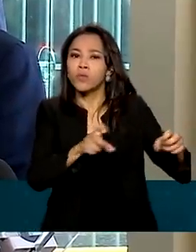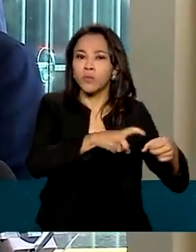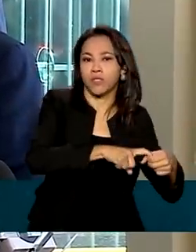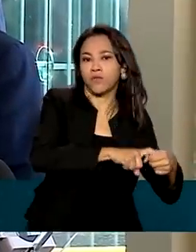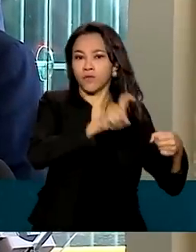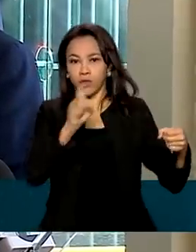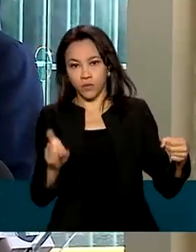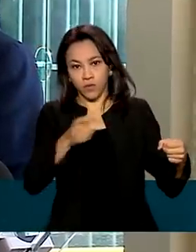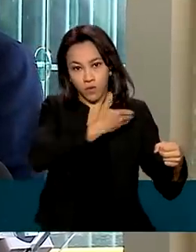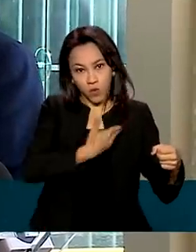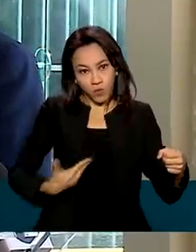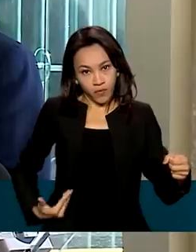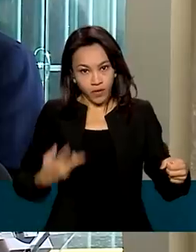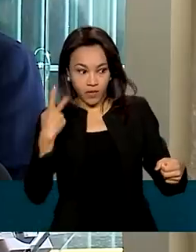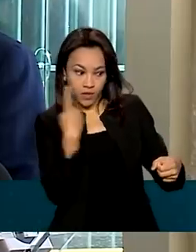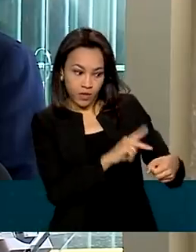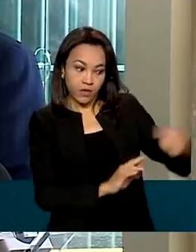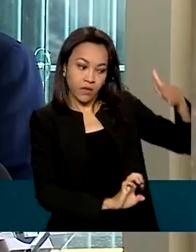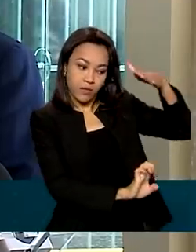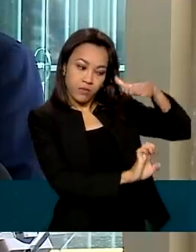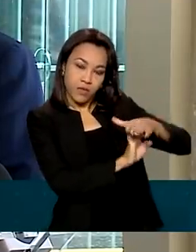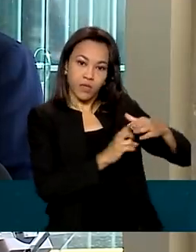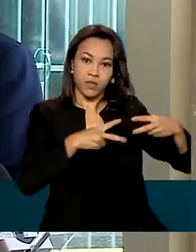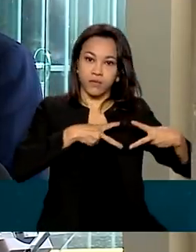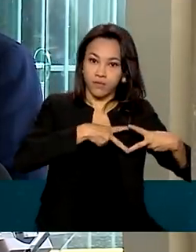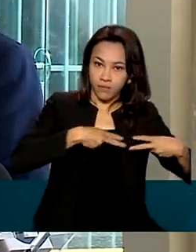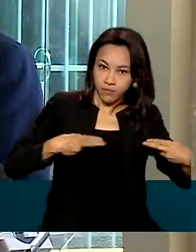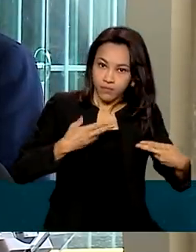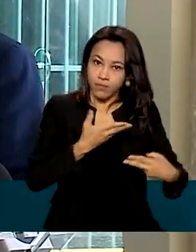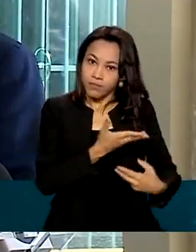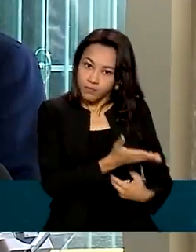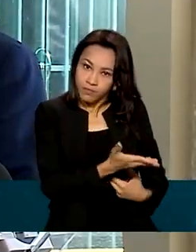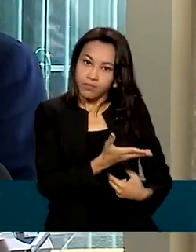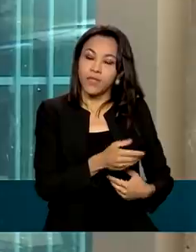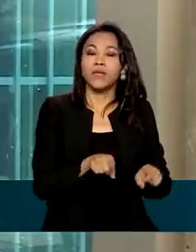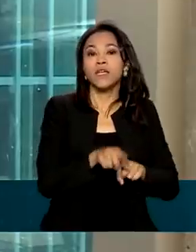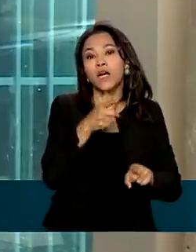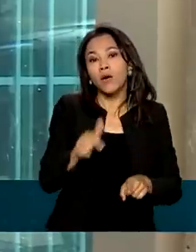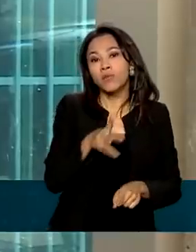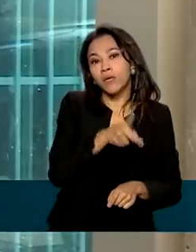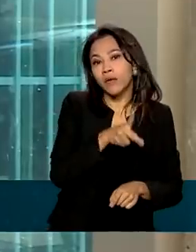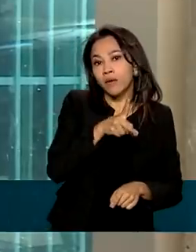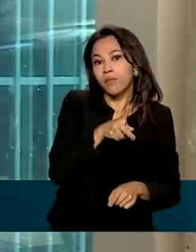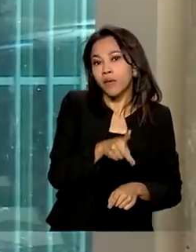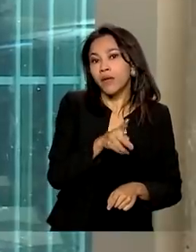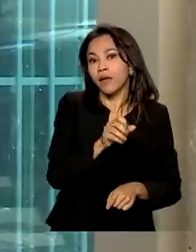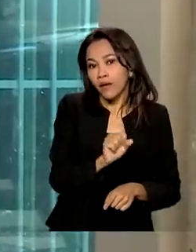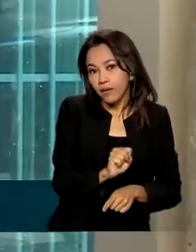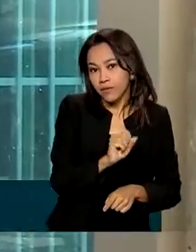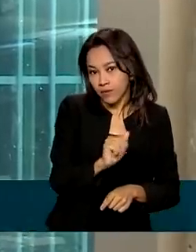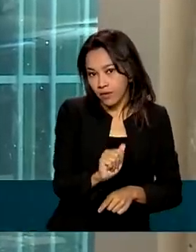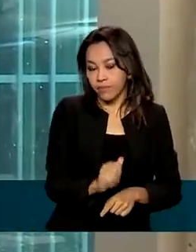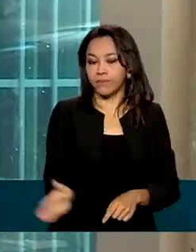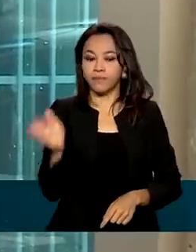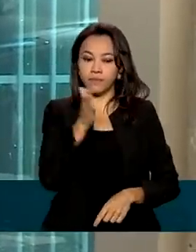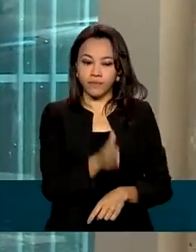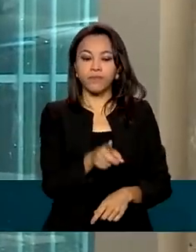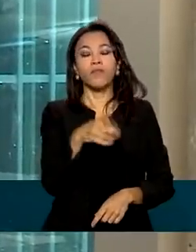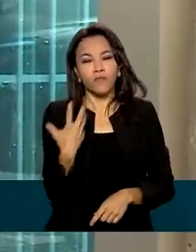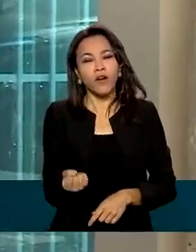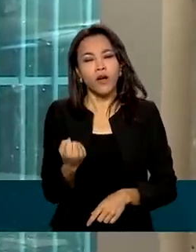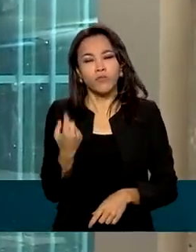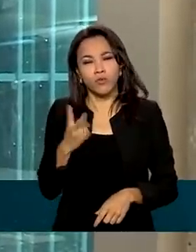da PPSA e da Petrobras. Nós vamos dar sequência aos estudos